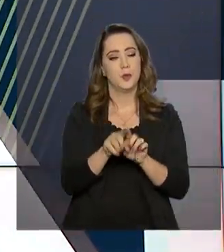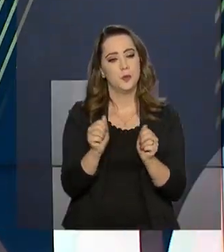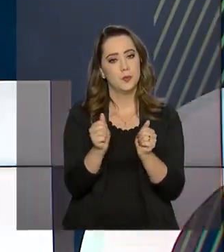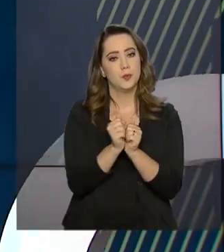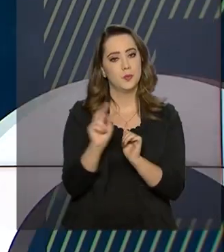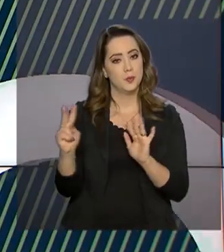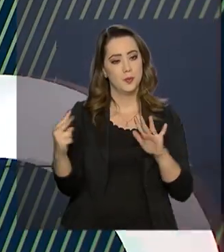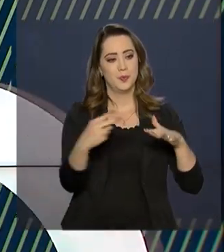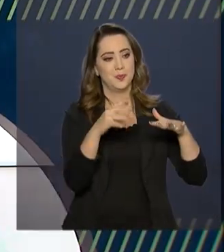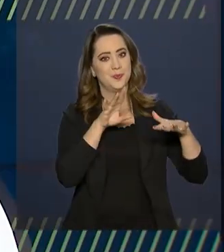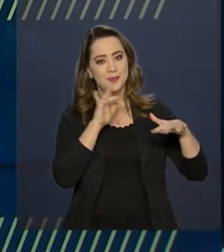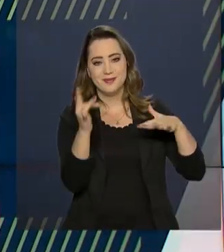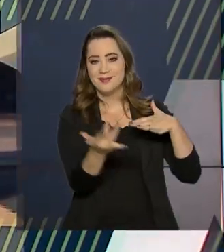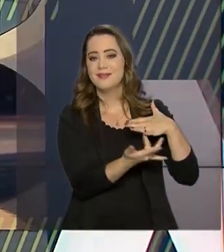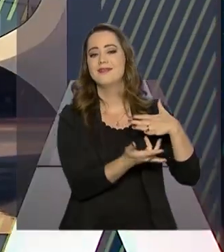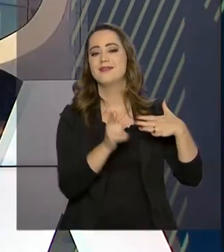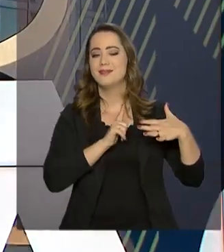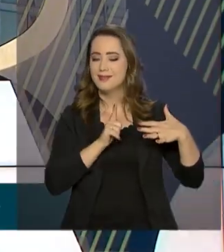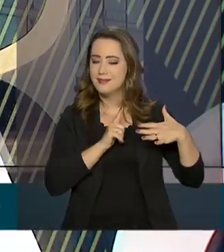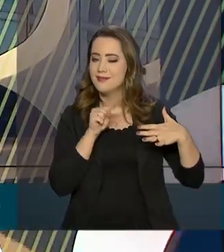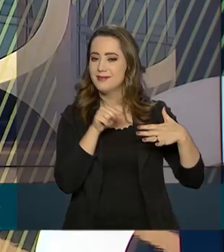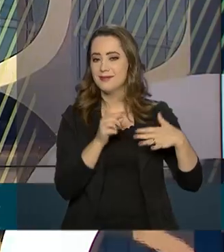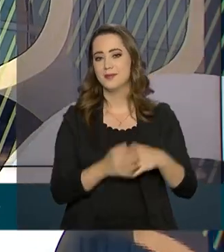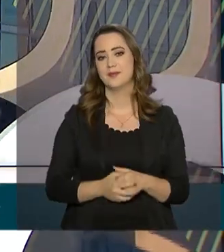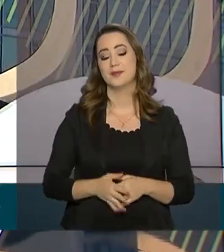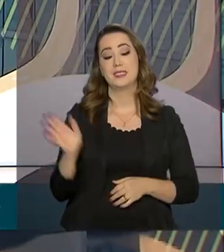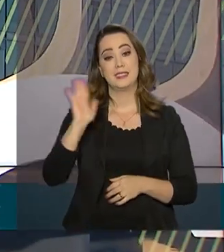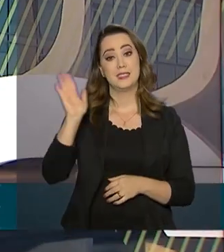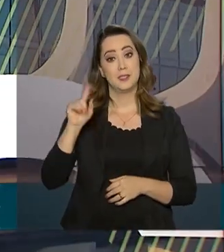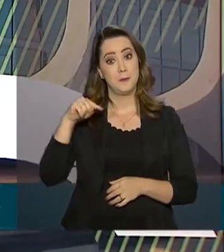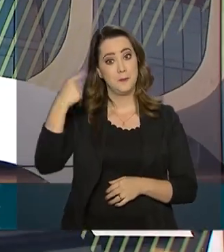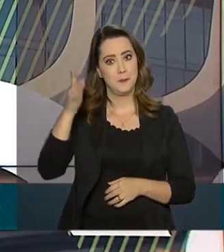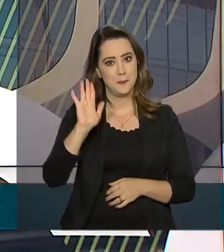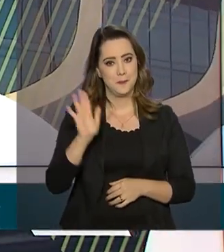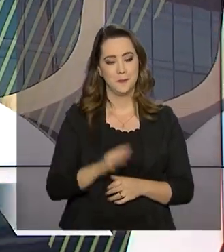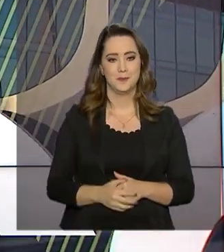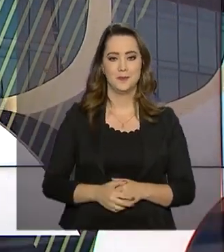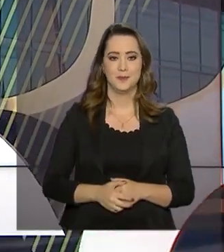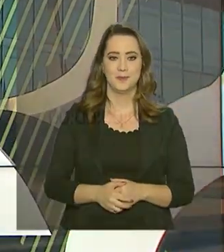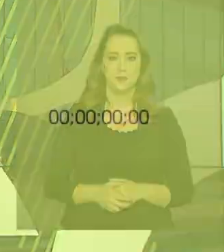Continue nos acompanhando também pelas redes sociais. Até a próxima edição.